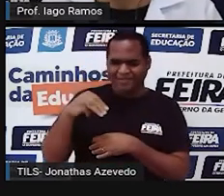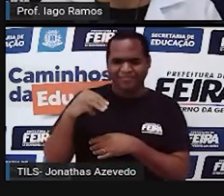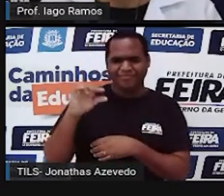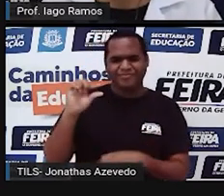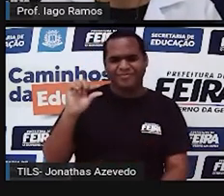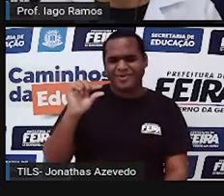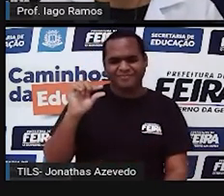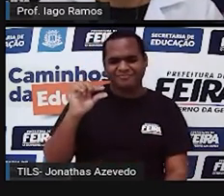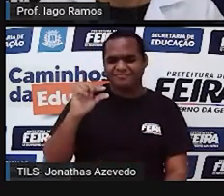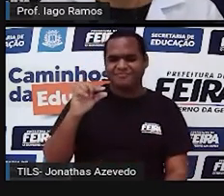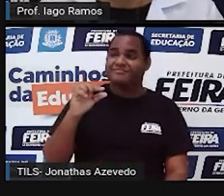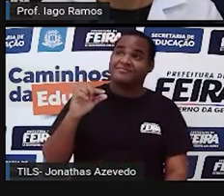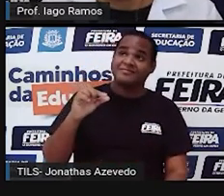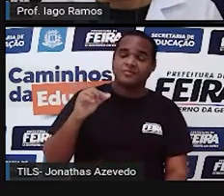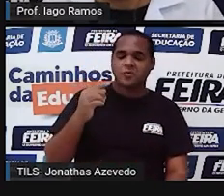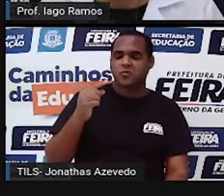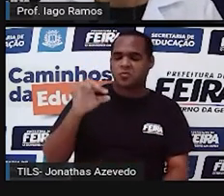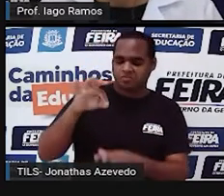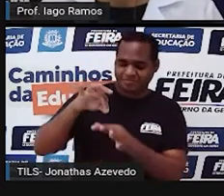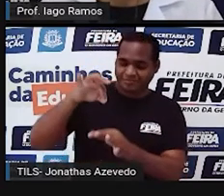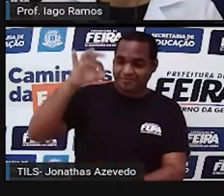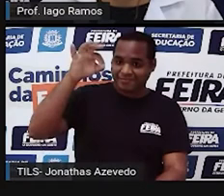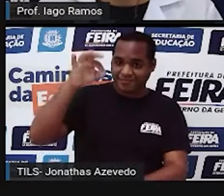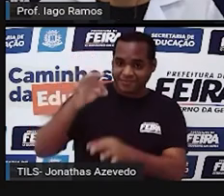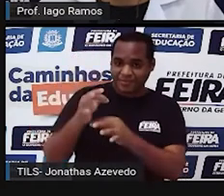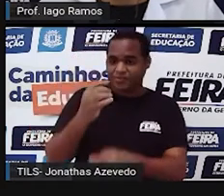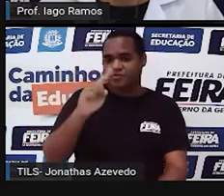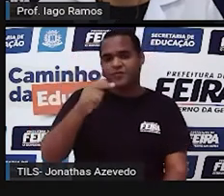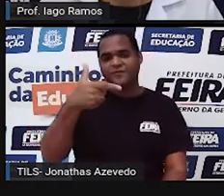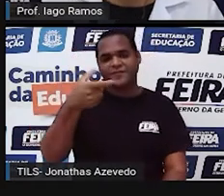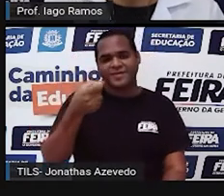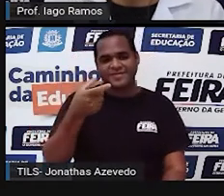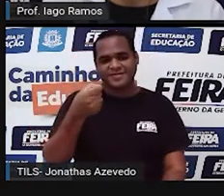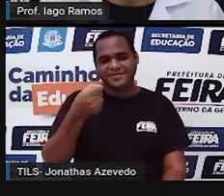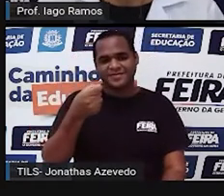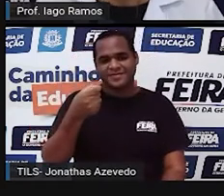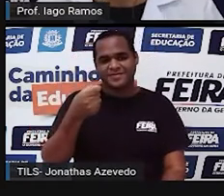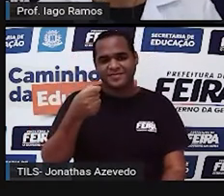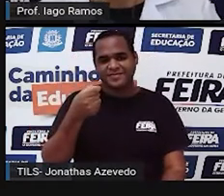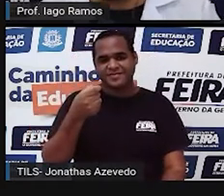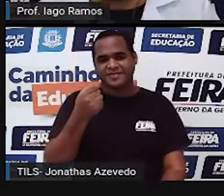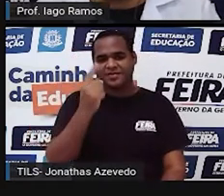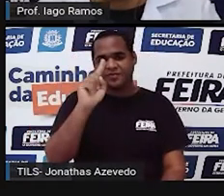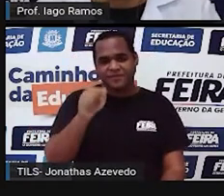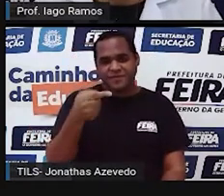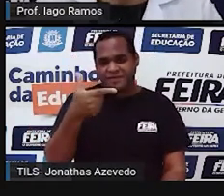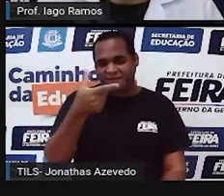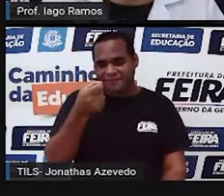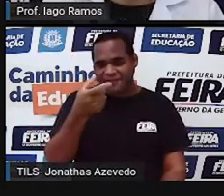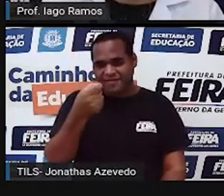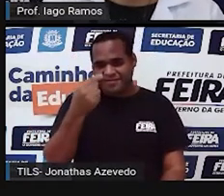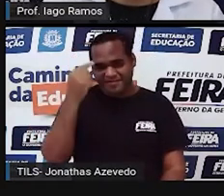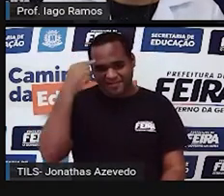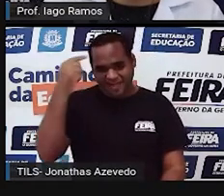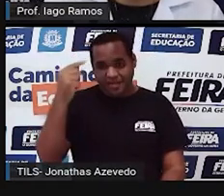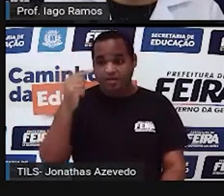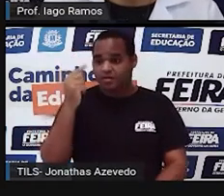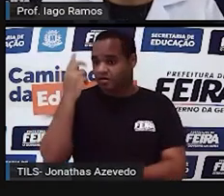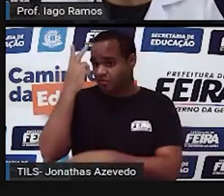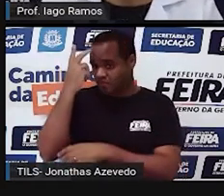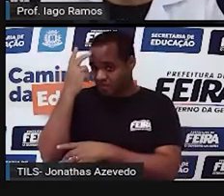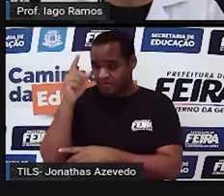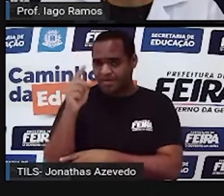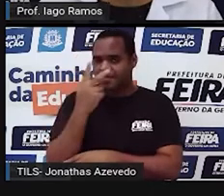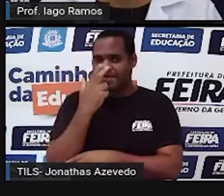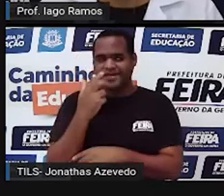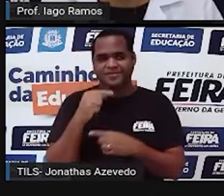Então, vamos pensar assim, um metro e vinte. Então, gente já escreve isso como um vírgula vinte. Um número natural não seria